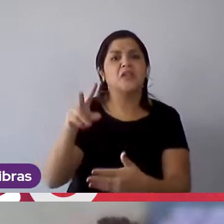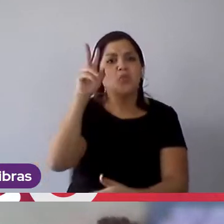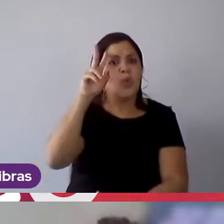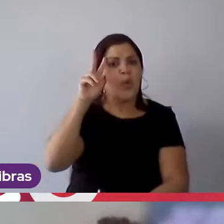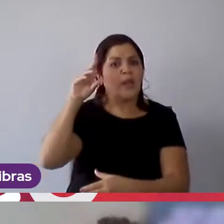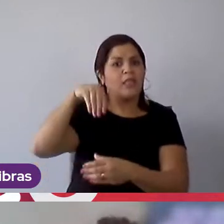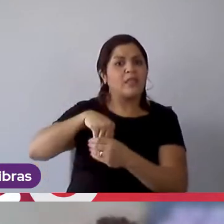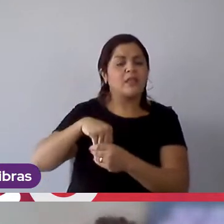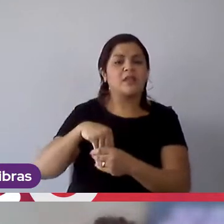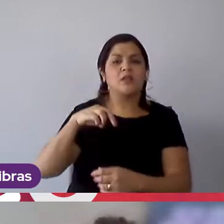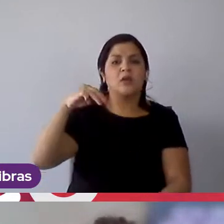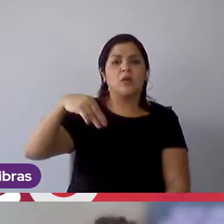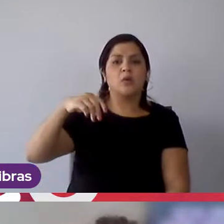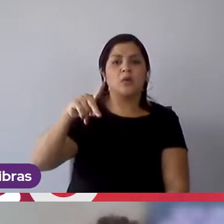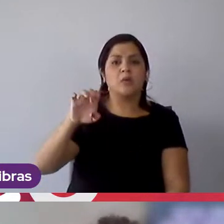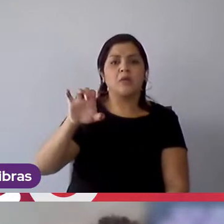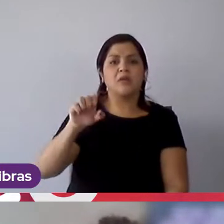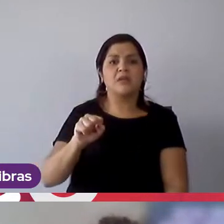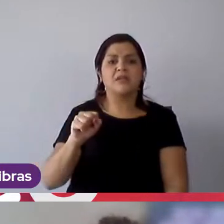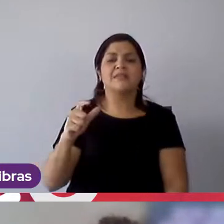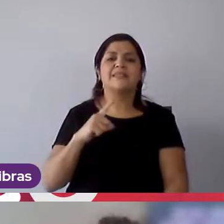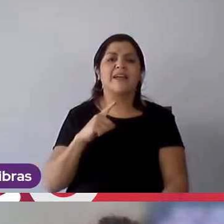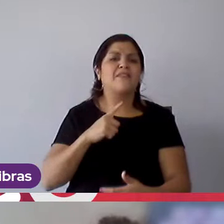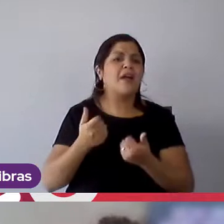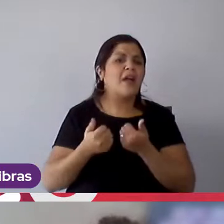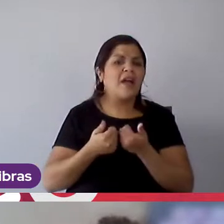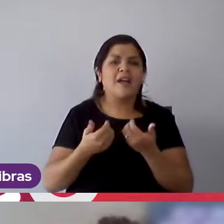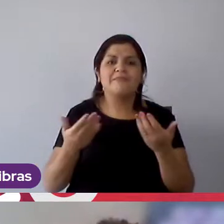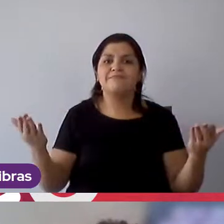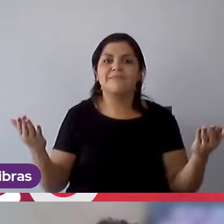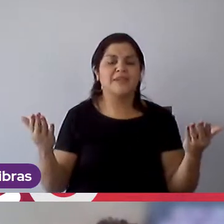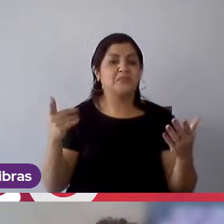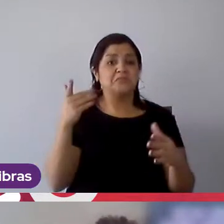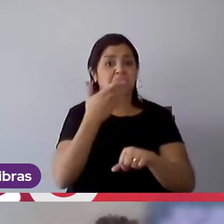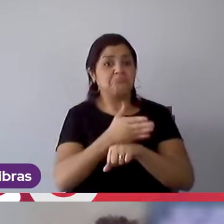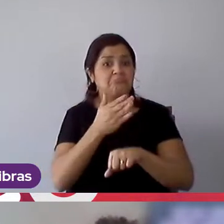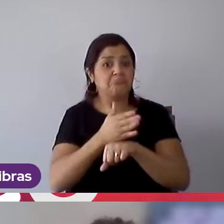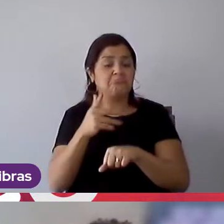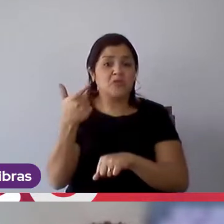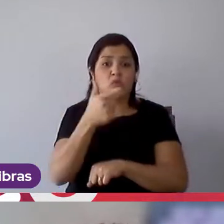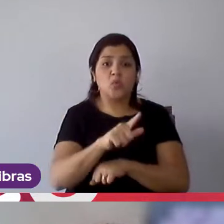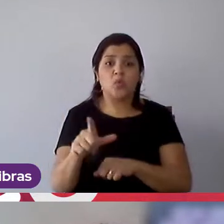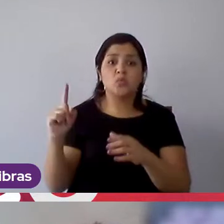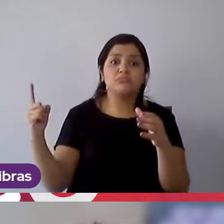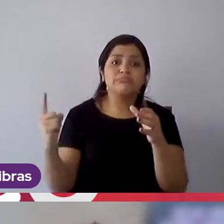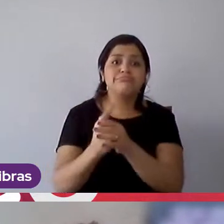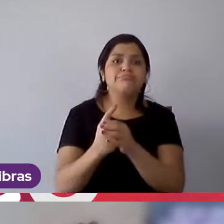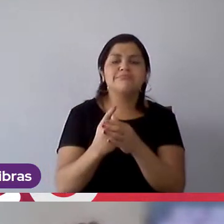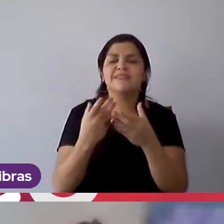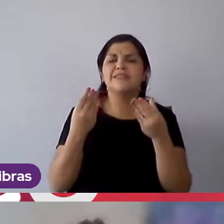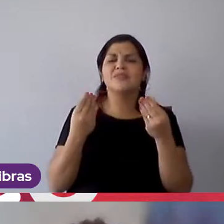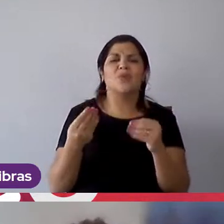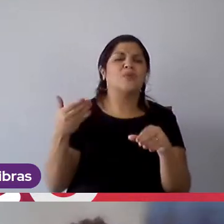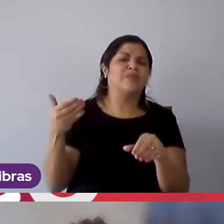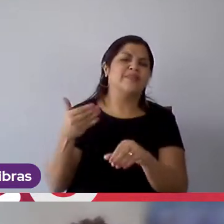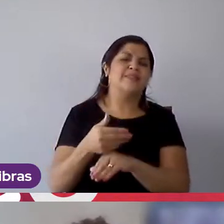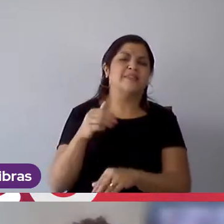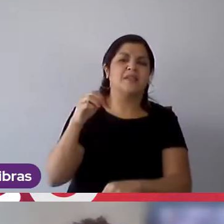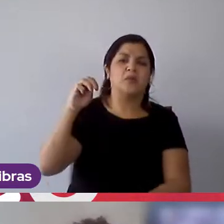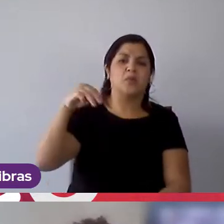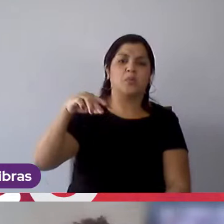e assim, ela estava de braços abertos a me receber como os outros estagiários. Então assim, a entrada na Mondelez ela é